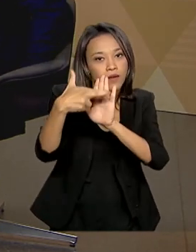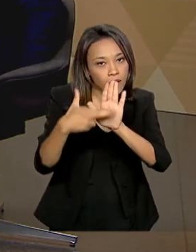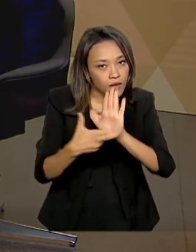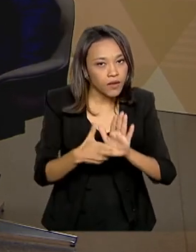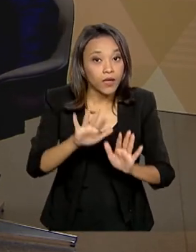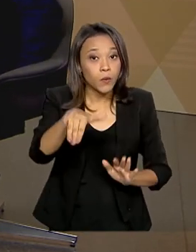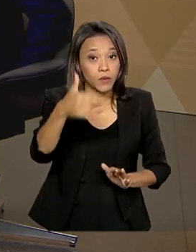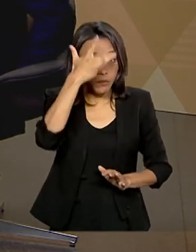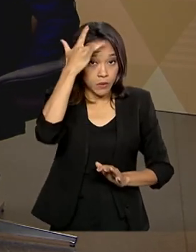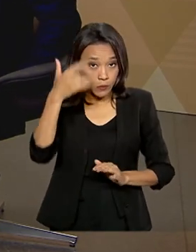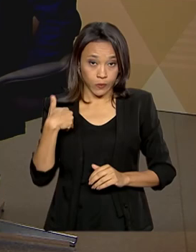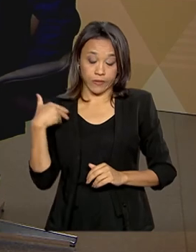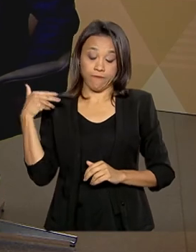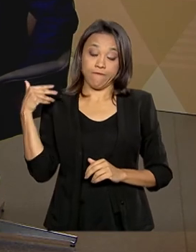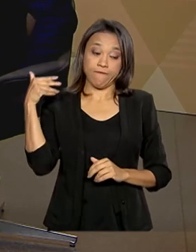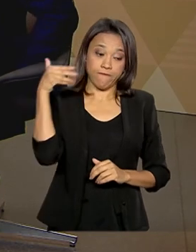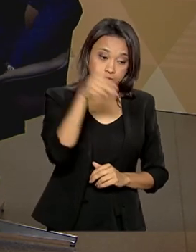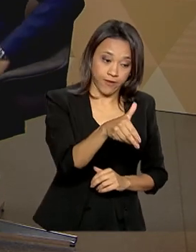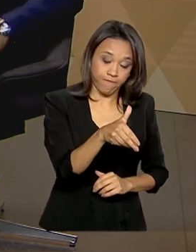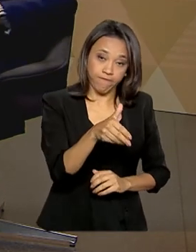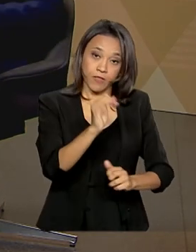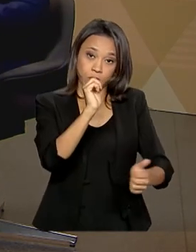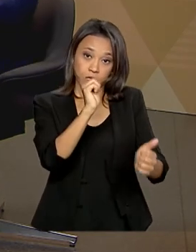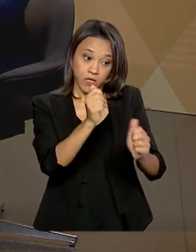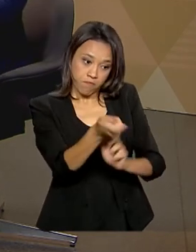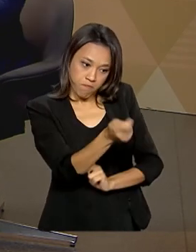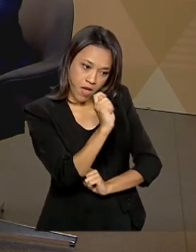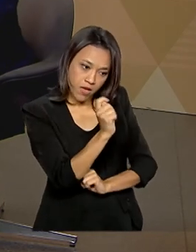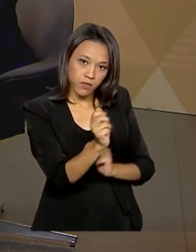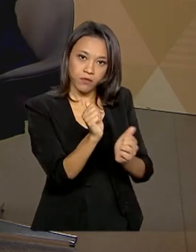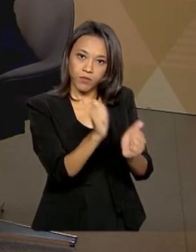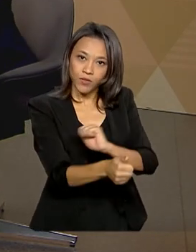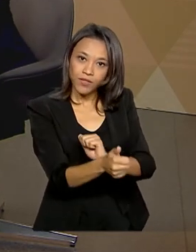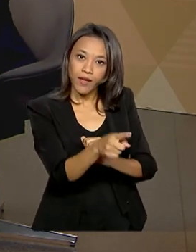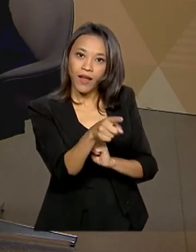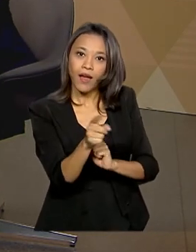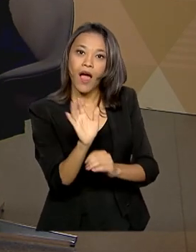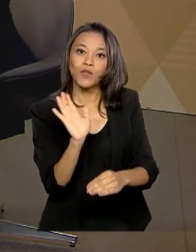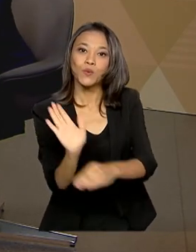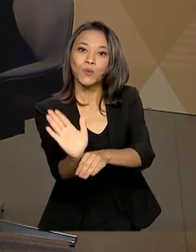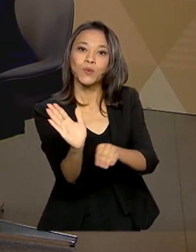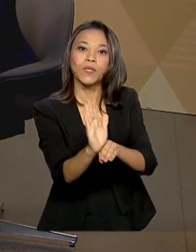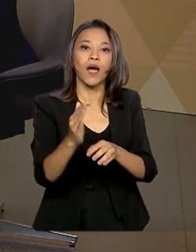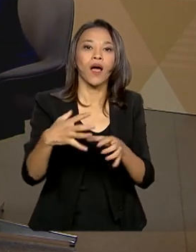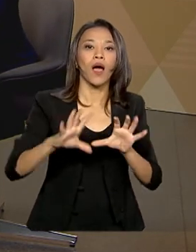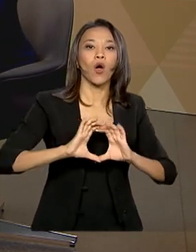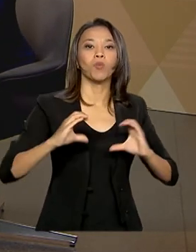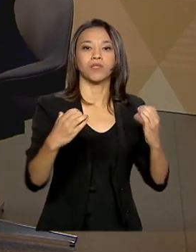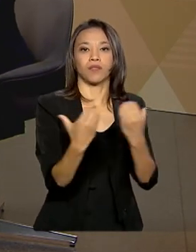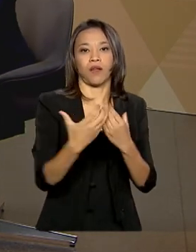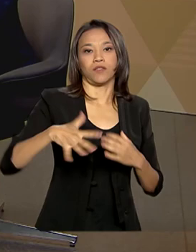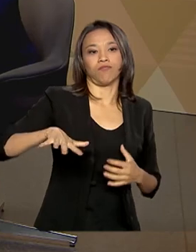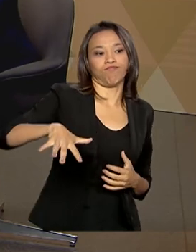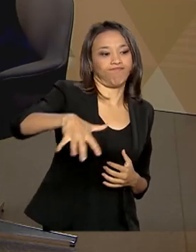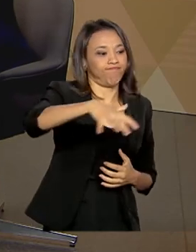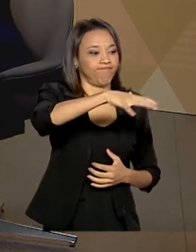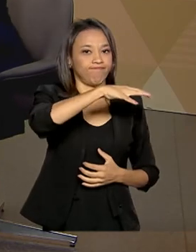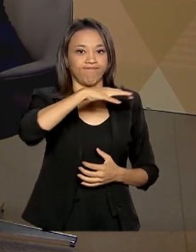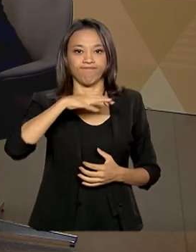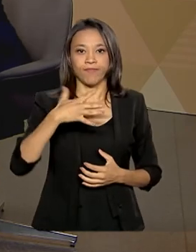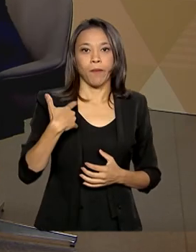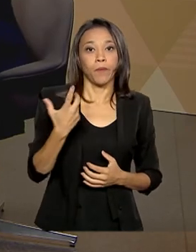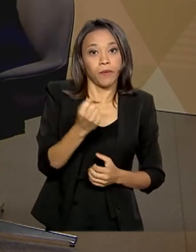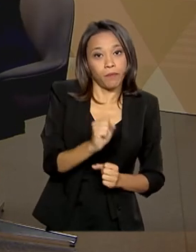pessoa vai lá, faz a pesca esportiva, ela tem o desenvolvimento naquele local. Ela desenvolve aquele local, a pessoa vai poder